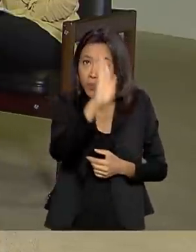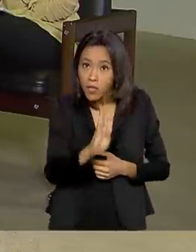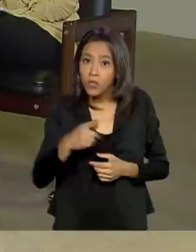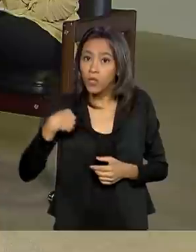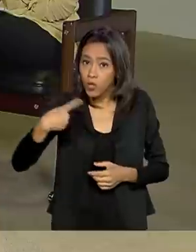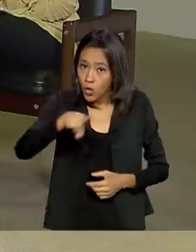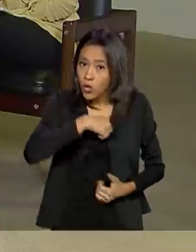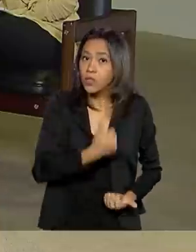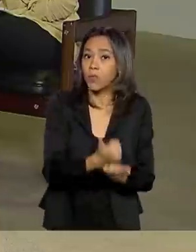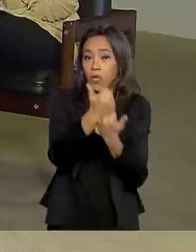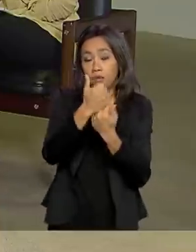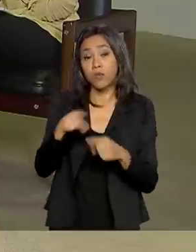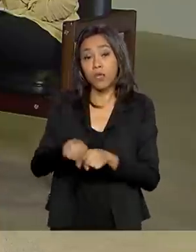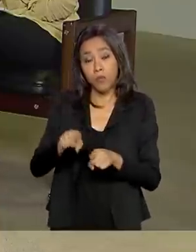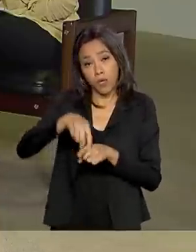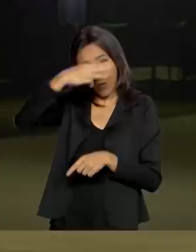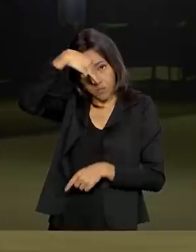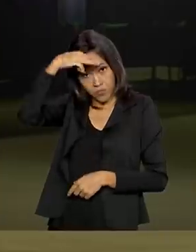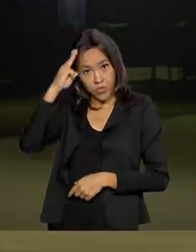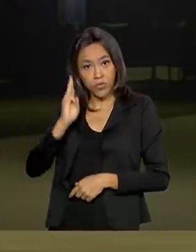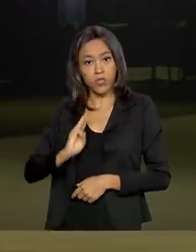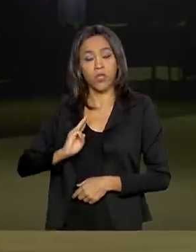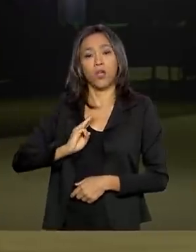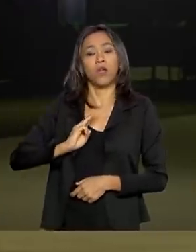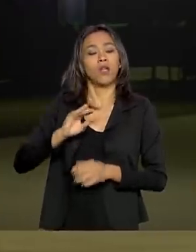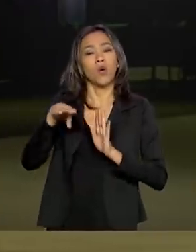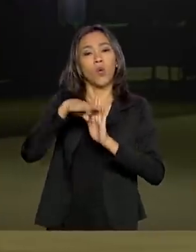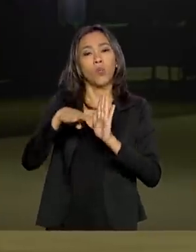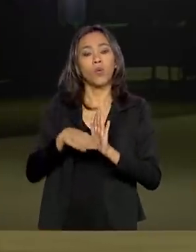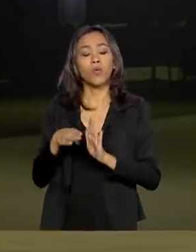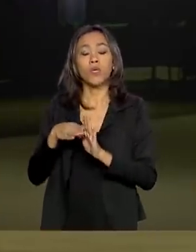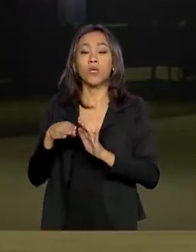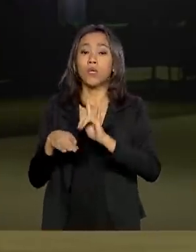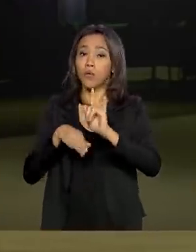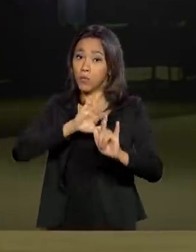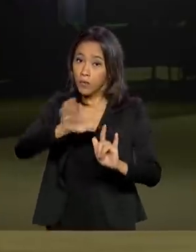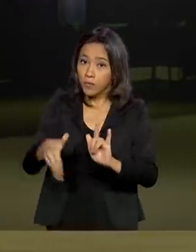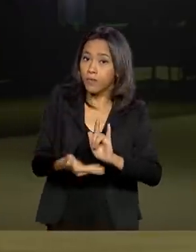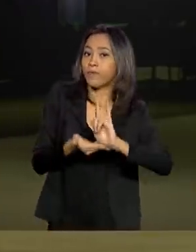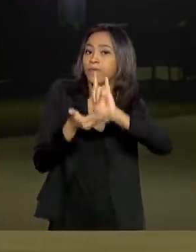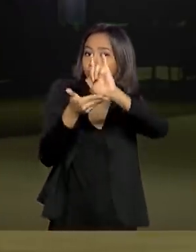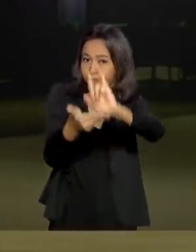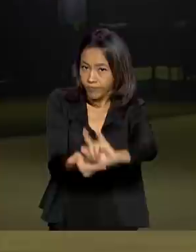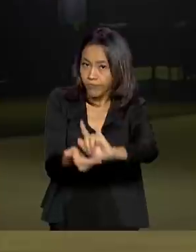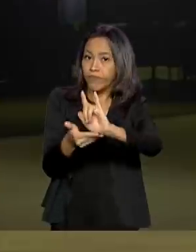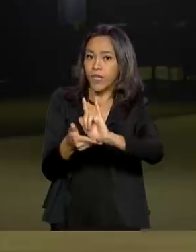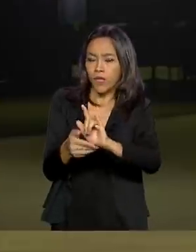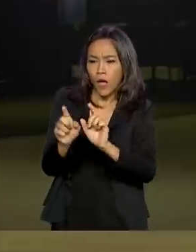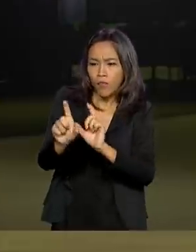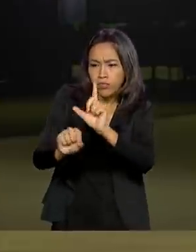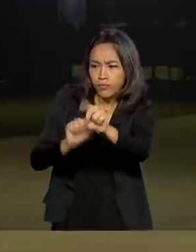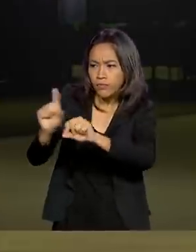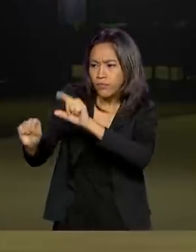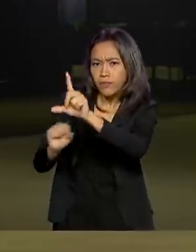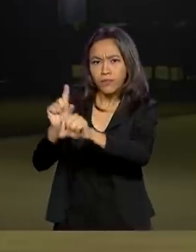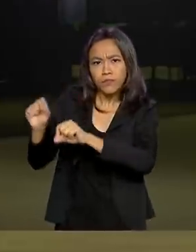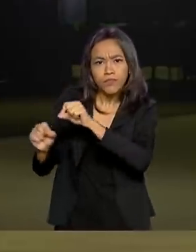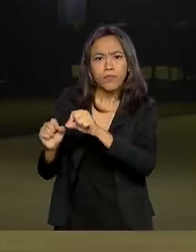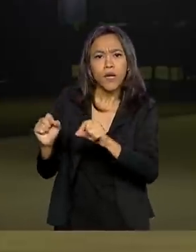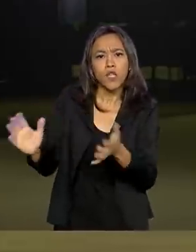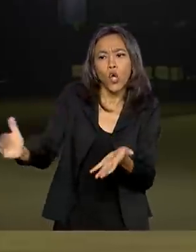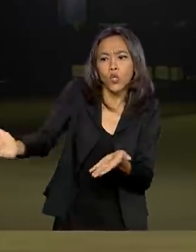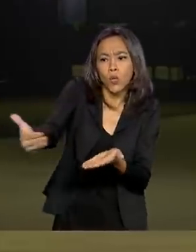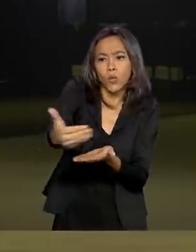a Primeira-Dama também com o Pátria Voluntária está organizando um processo de voluntariado, de doações e de...